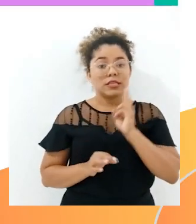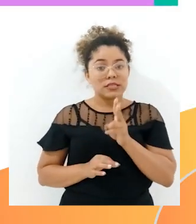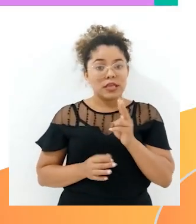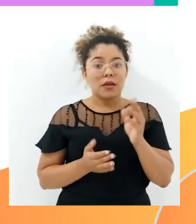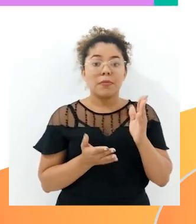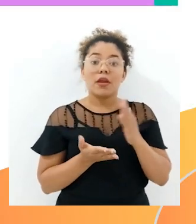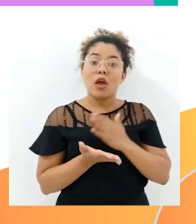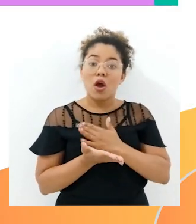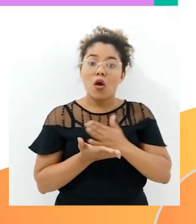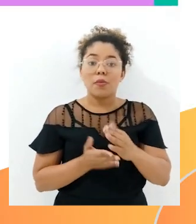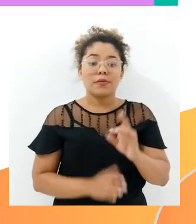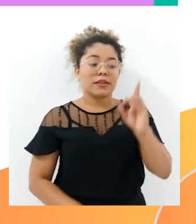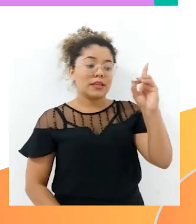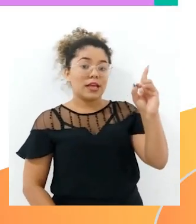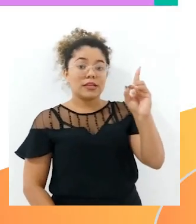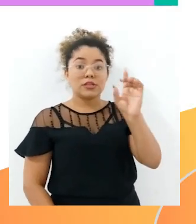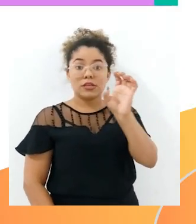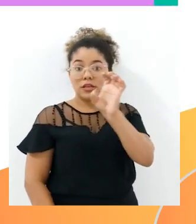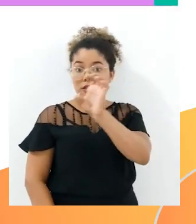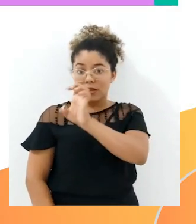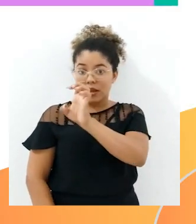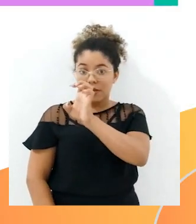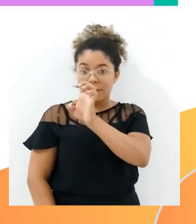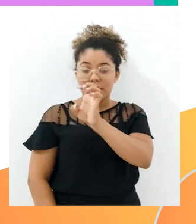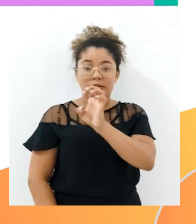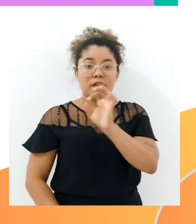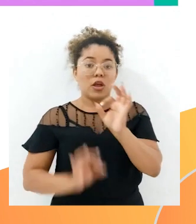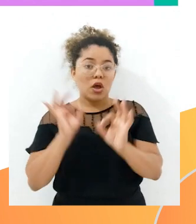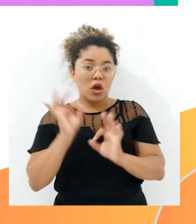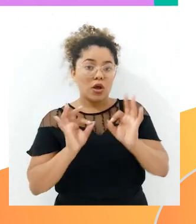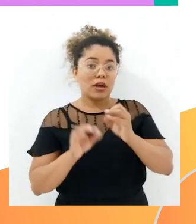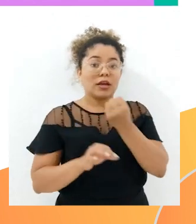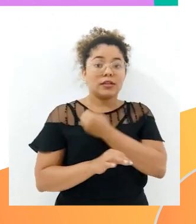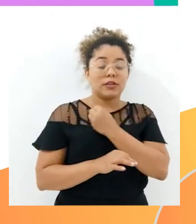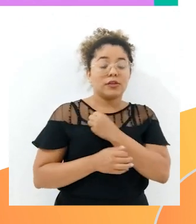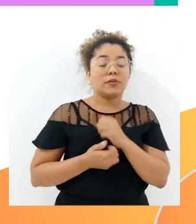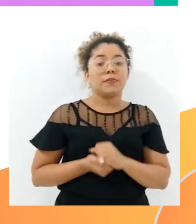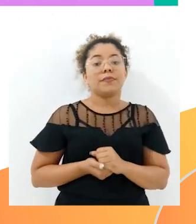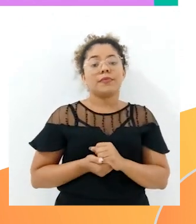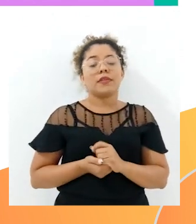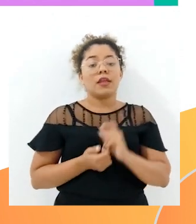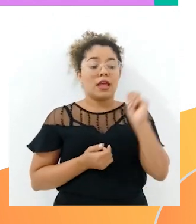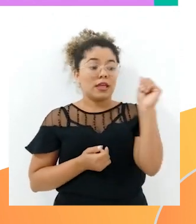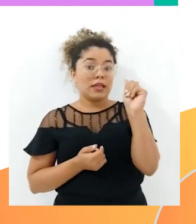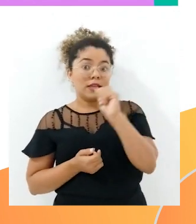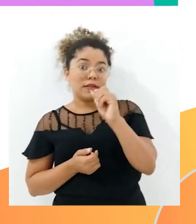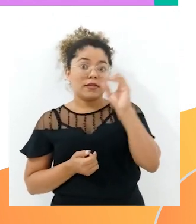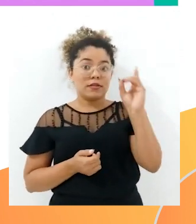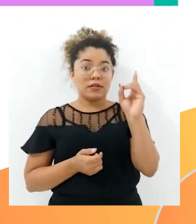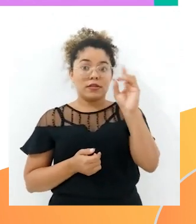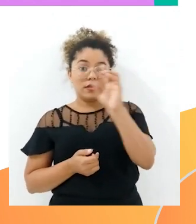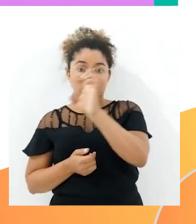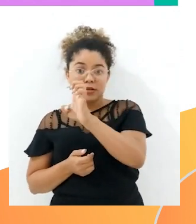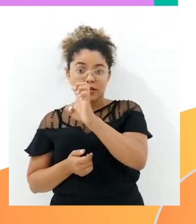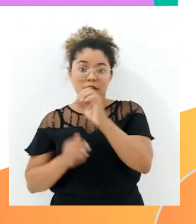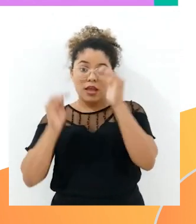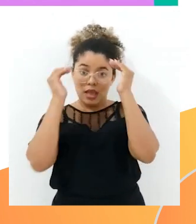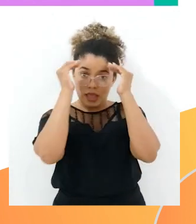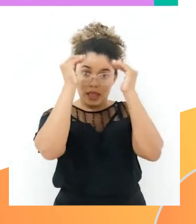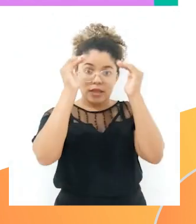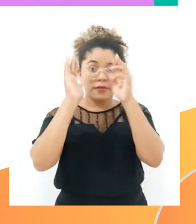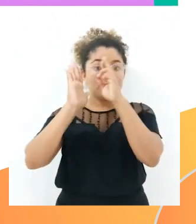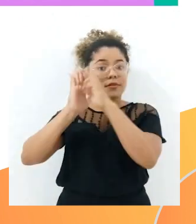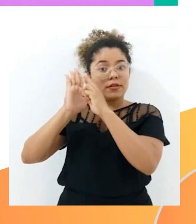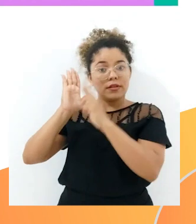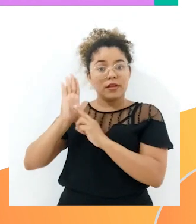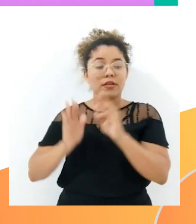começar da direita para a esquerda, a distribuição dos algarismos, e assim nós preservamos a